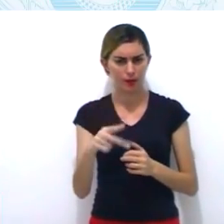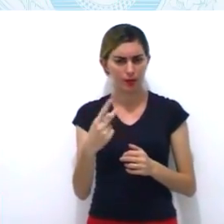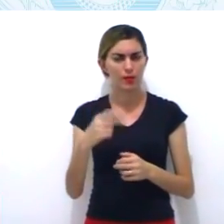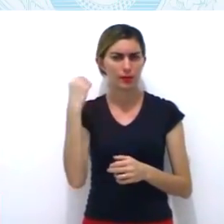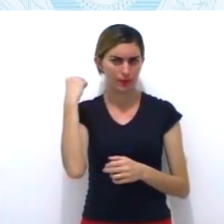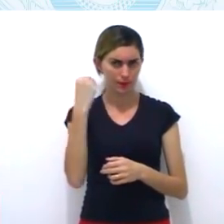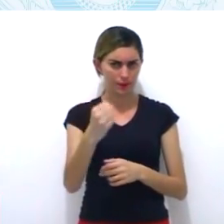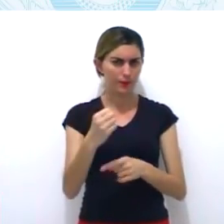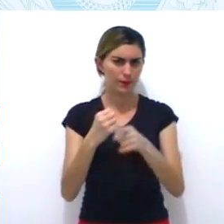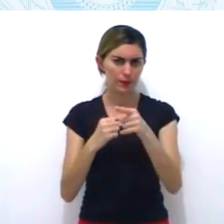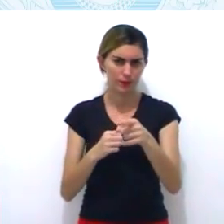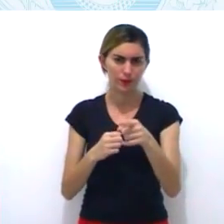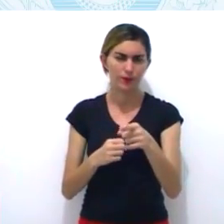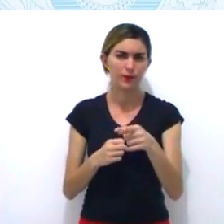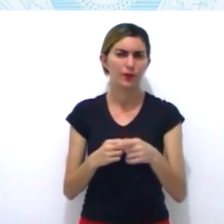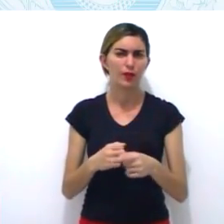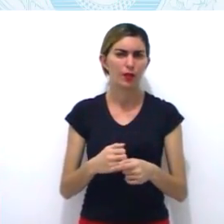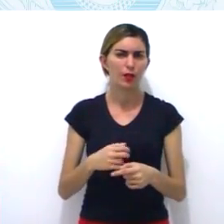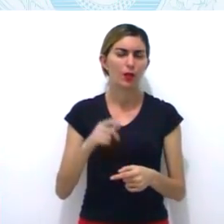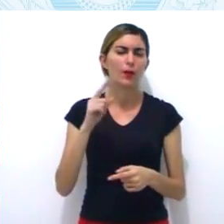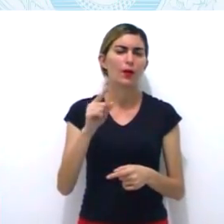que reagiu à voz de prisão